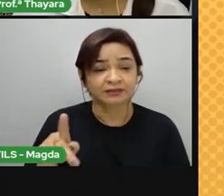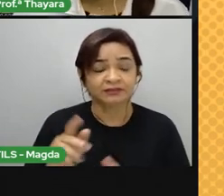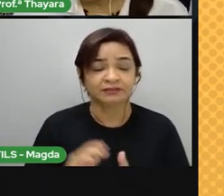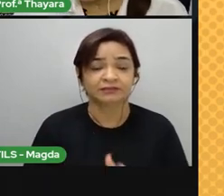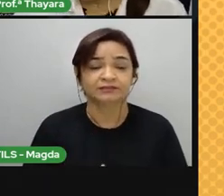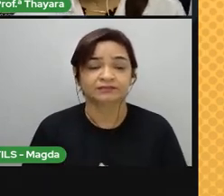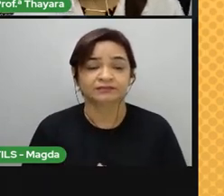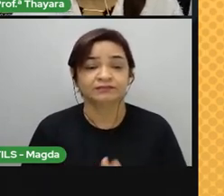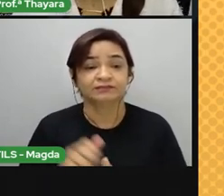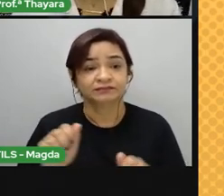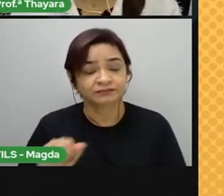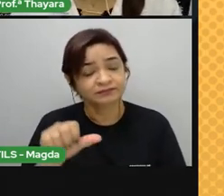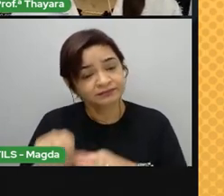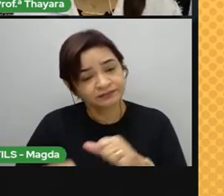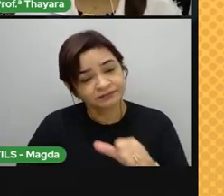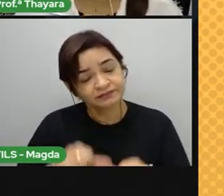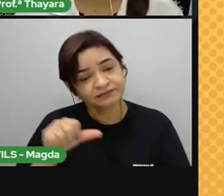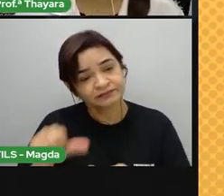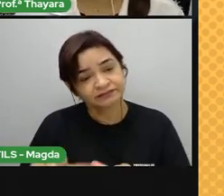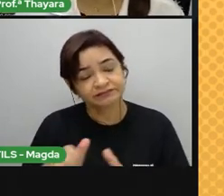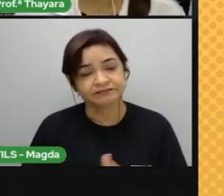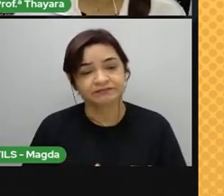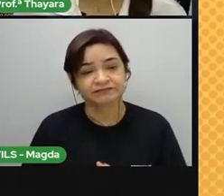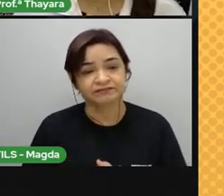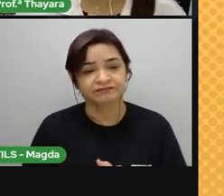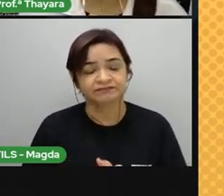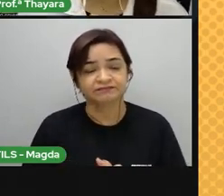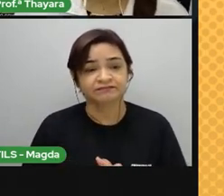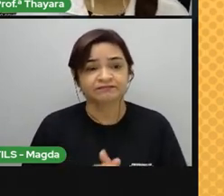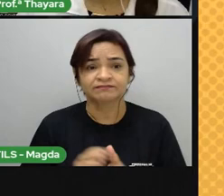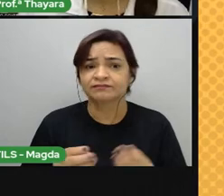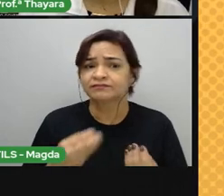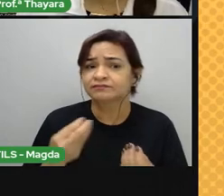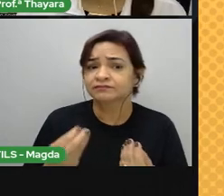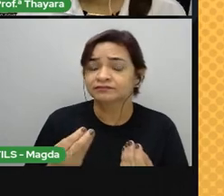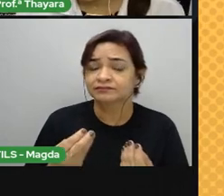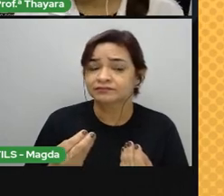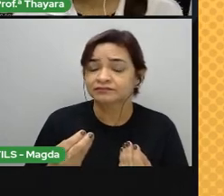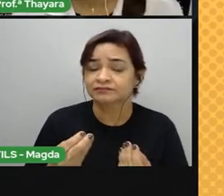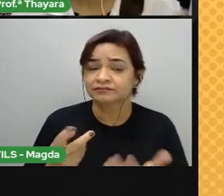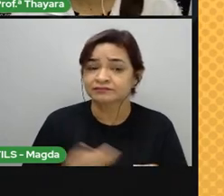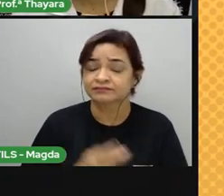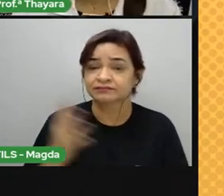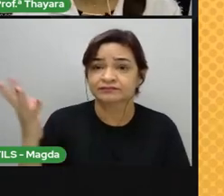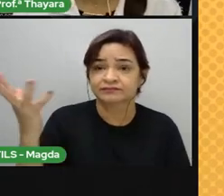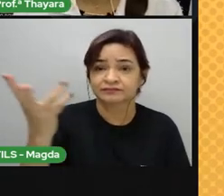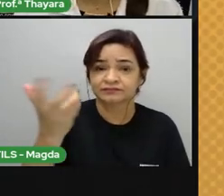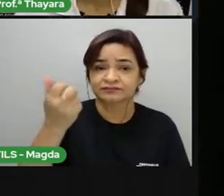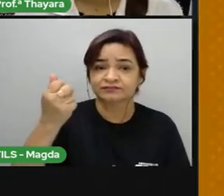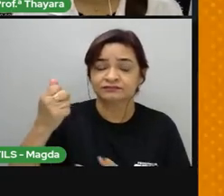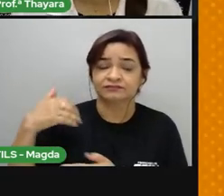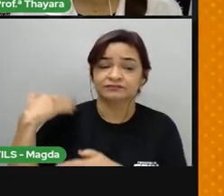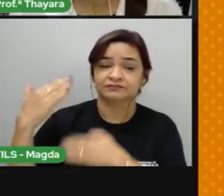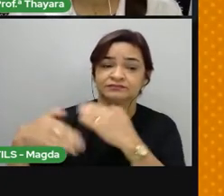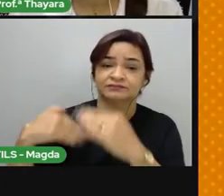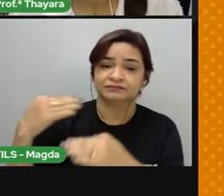metamórfica. Quem vai conduzir esse processo é a pressão e a temperatura, ao longo de muito tempo.